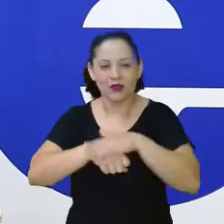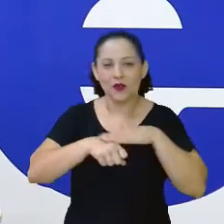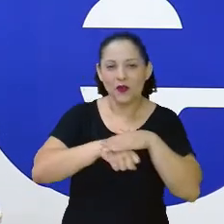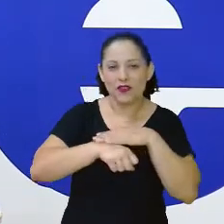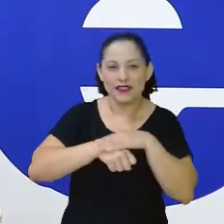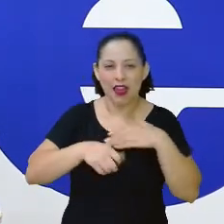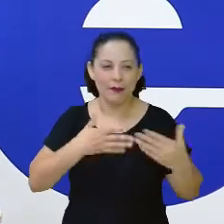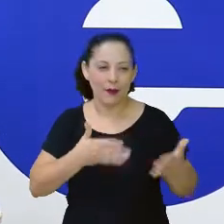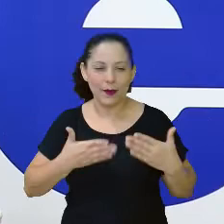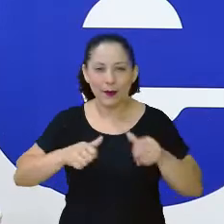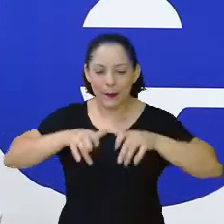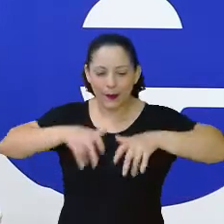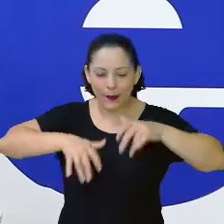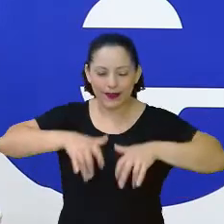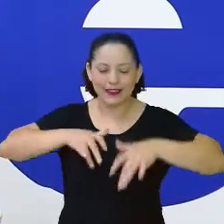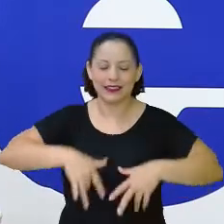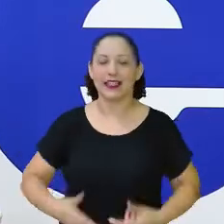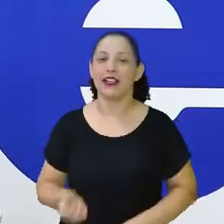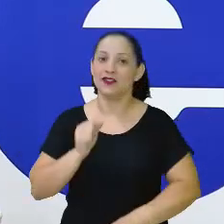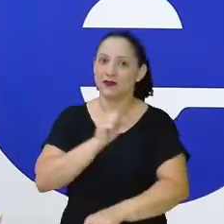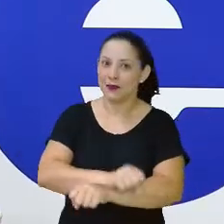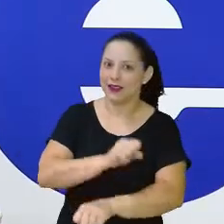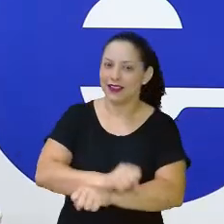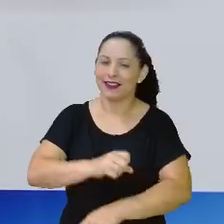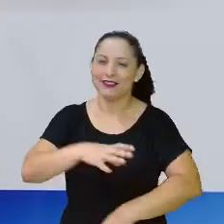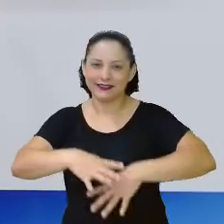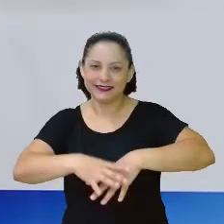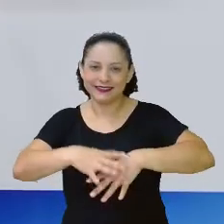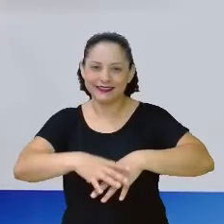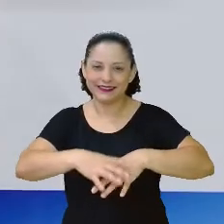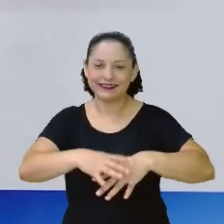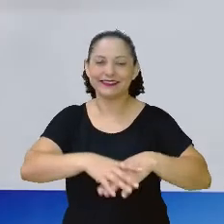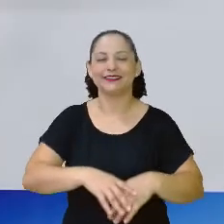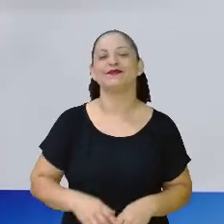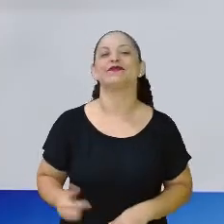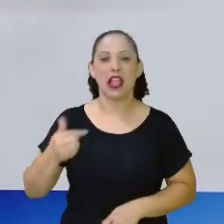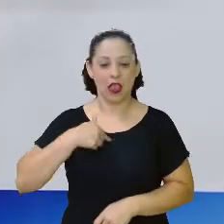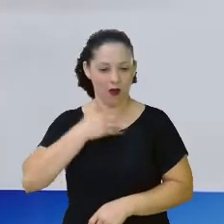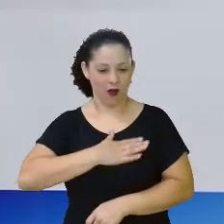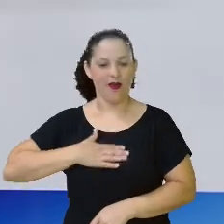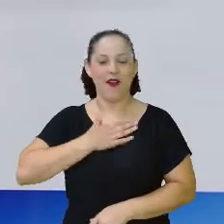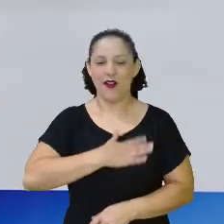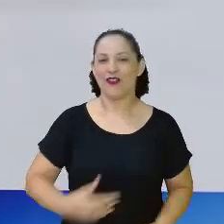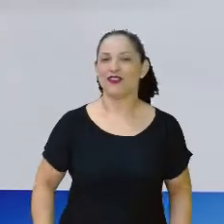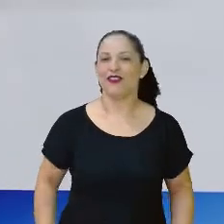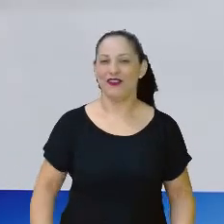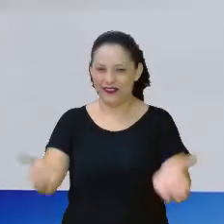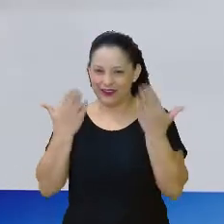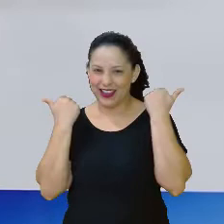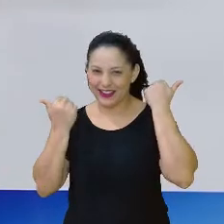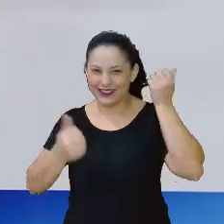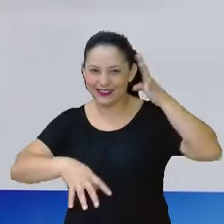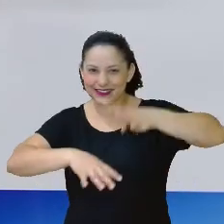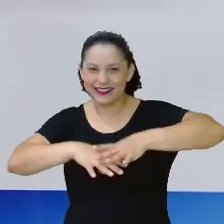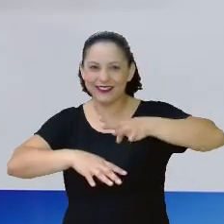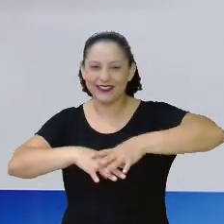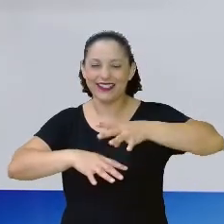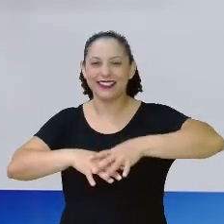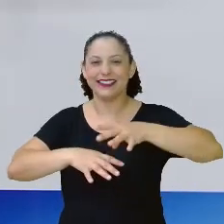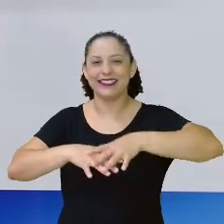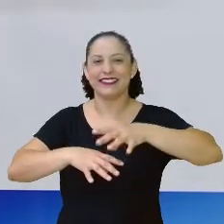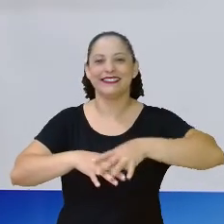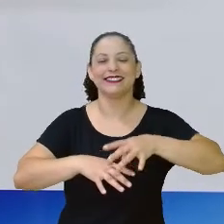professora Márcia, estão todos ansiosos para a matemática hoje. Opa, é assim que eu gosto, vamos para a aula de matemática minha